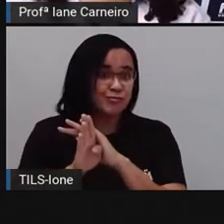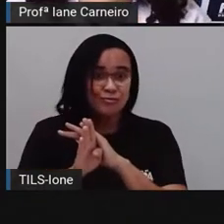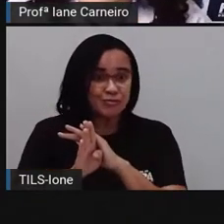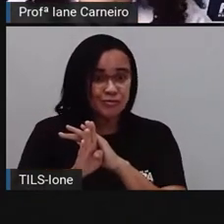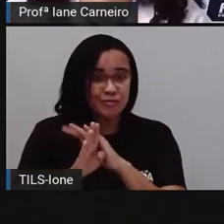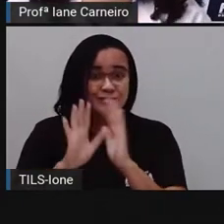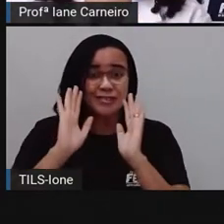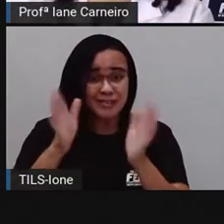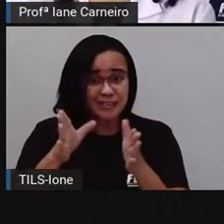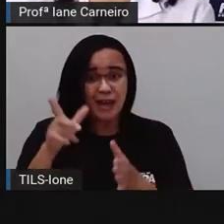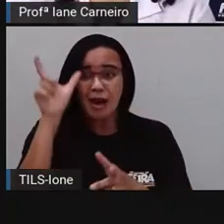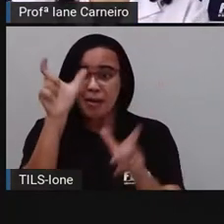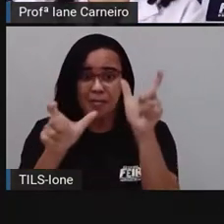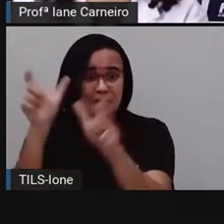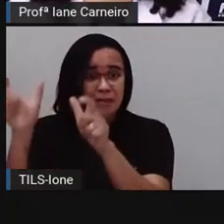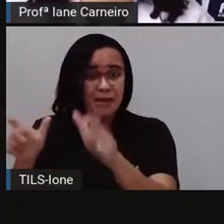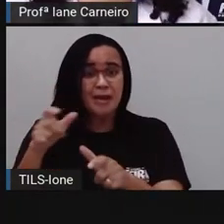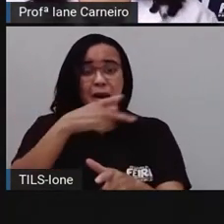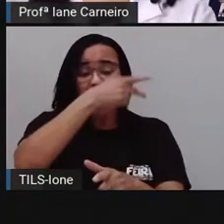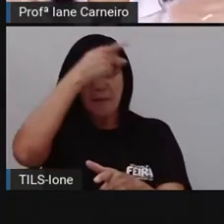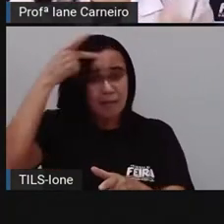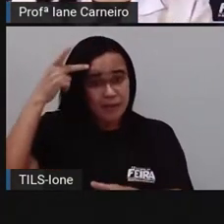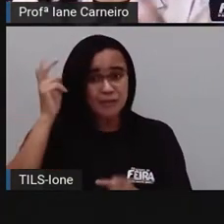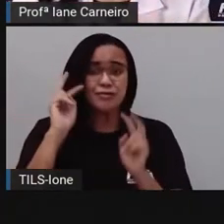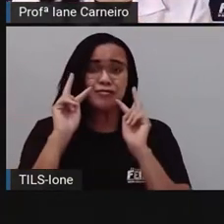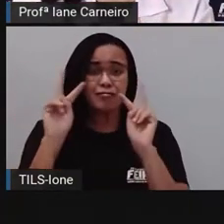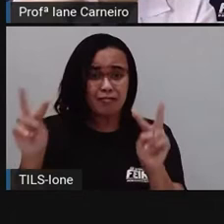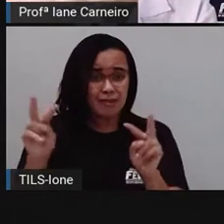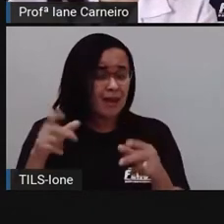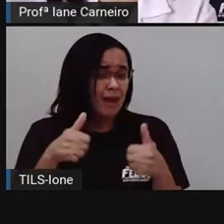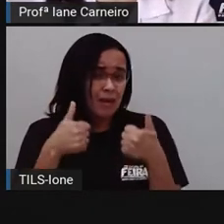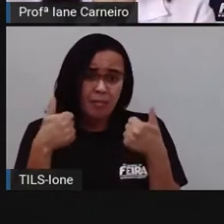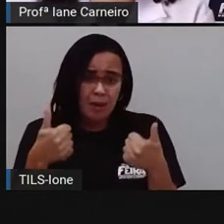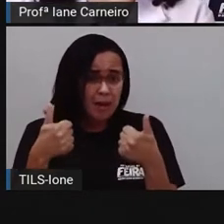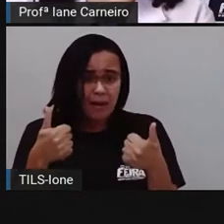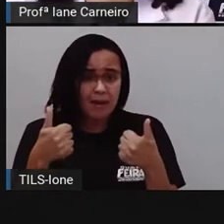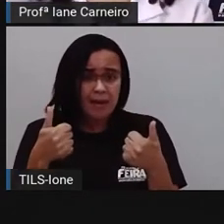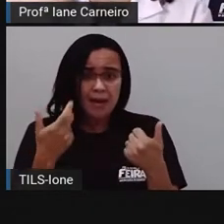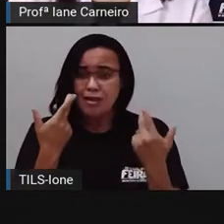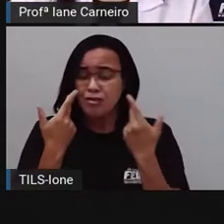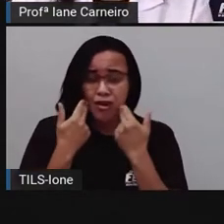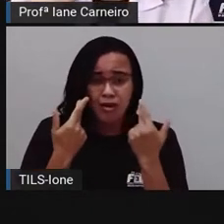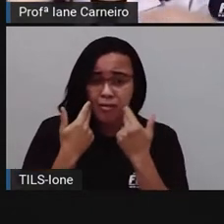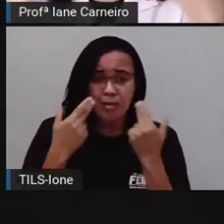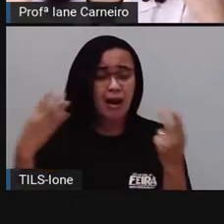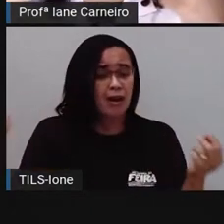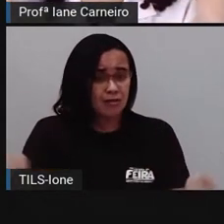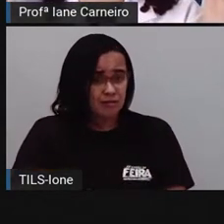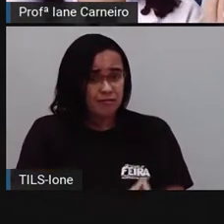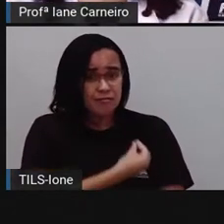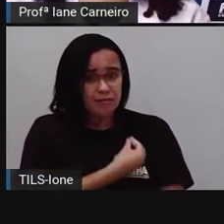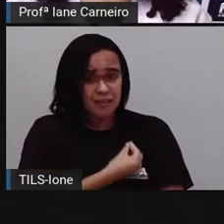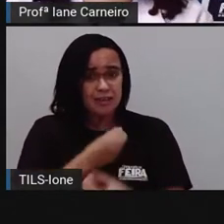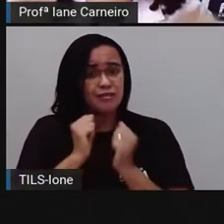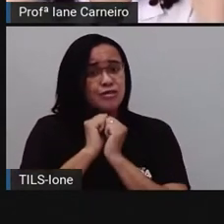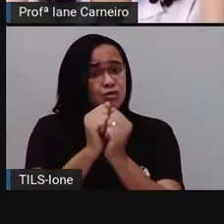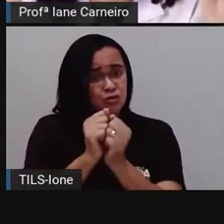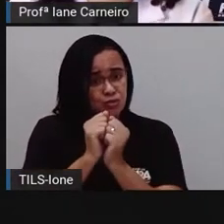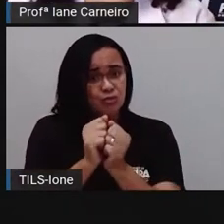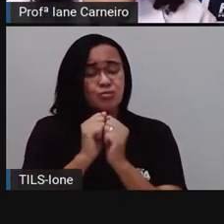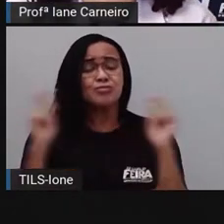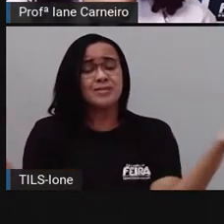nós seres humanos, né? Que estão inseridos, saíram, conseguem viver fora do habitat